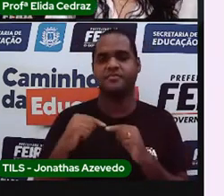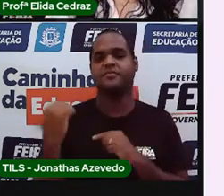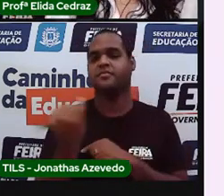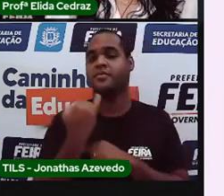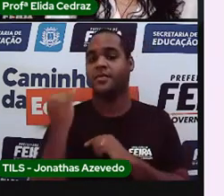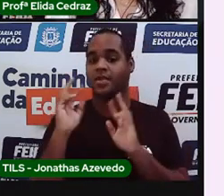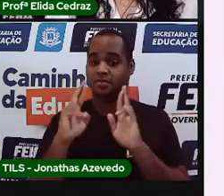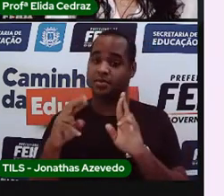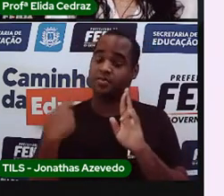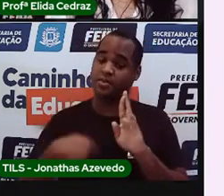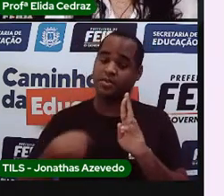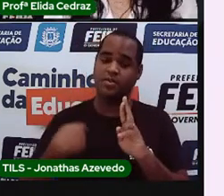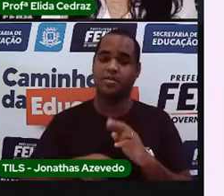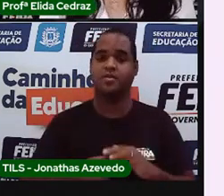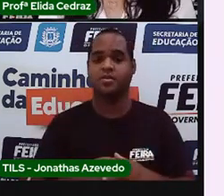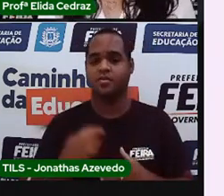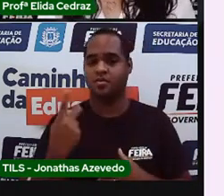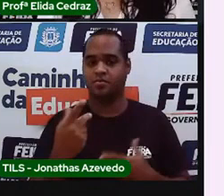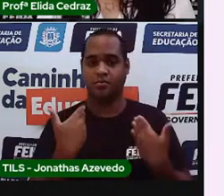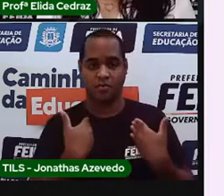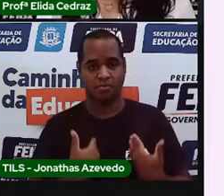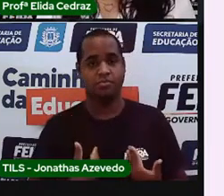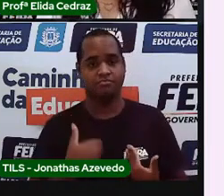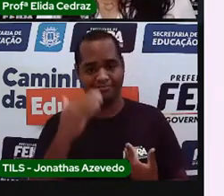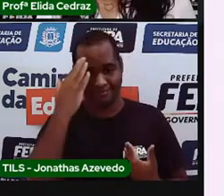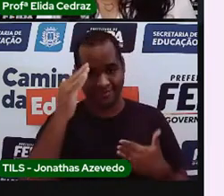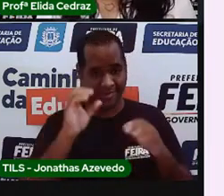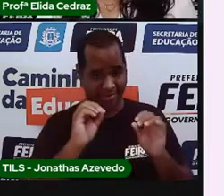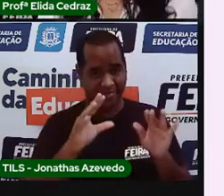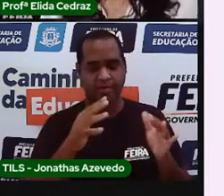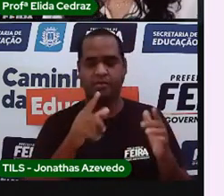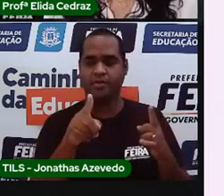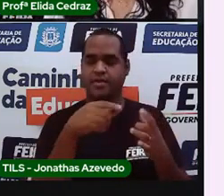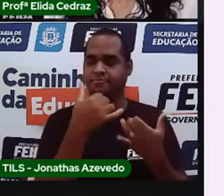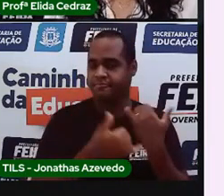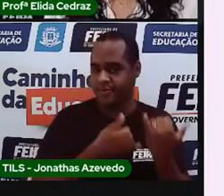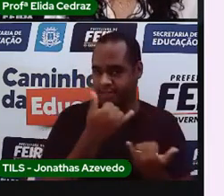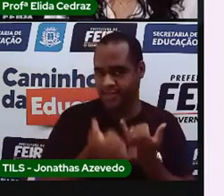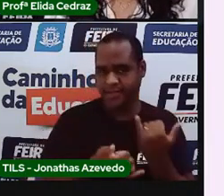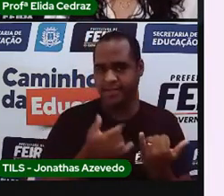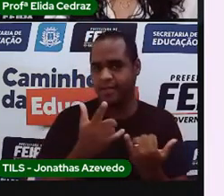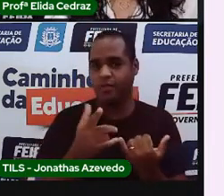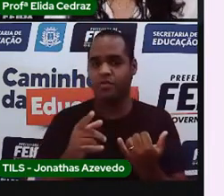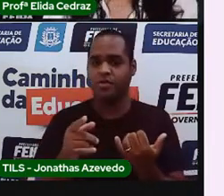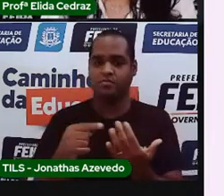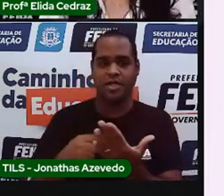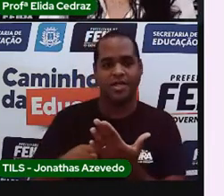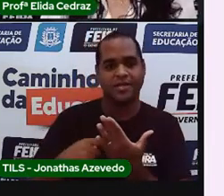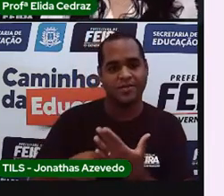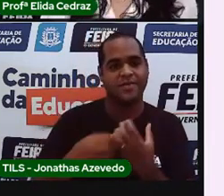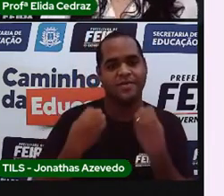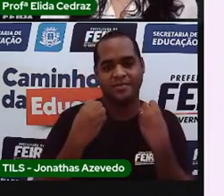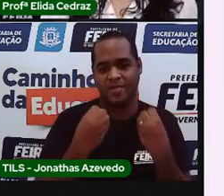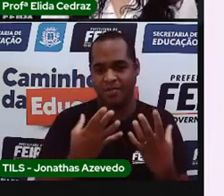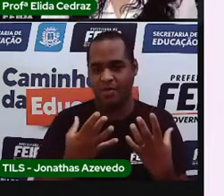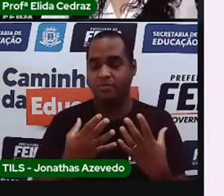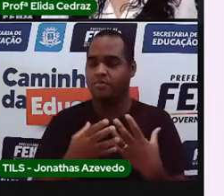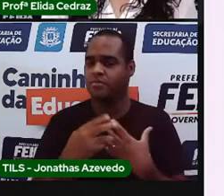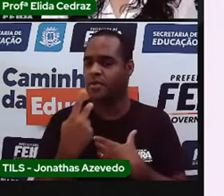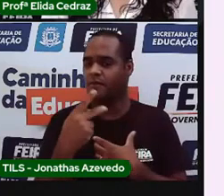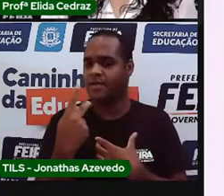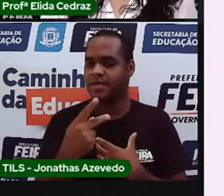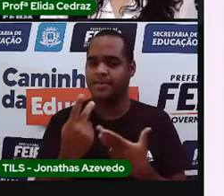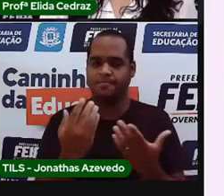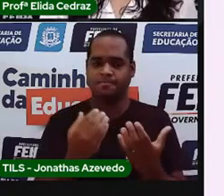respeitar o seu corpo. Porque a gente quer brincar. e não se machucar. Os simples